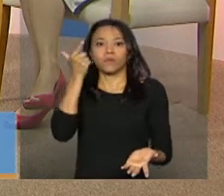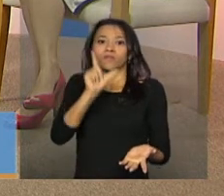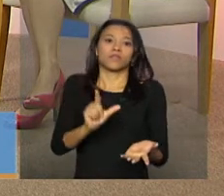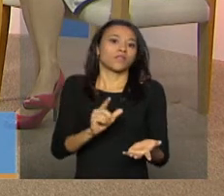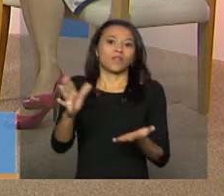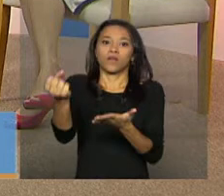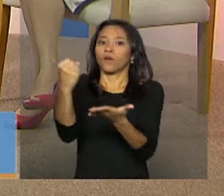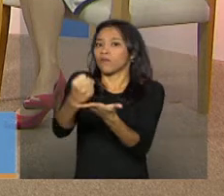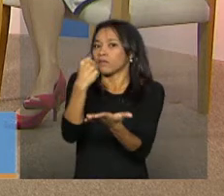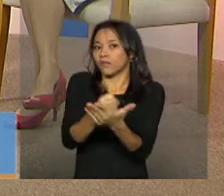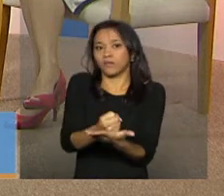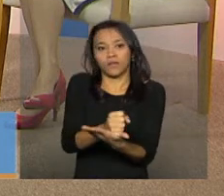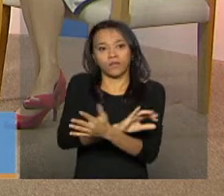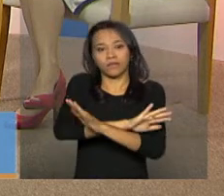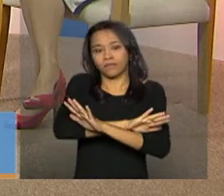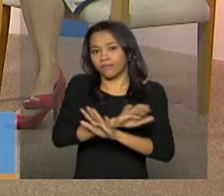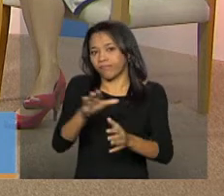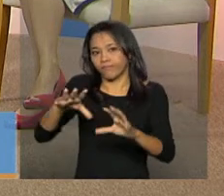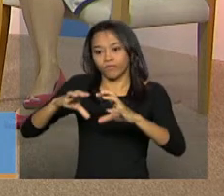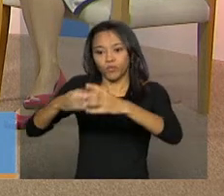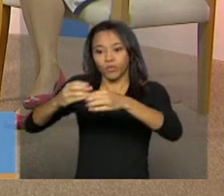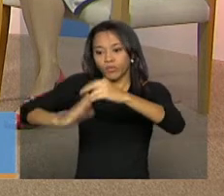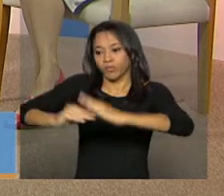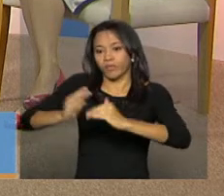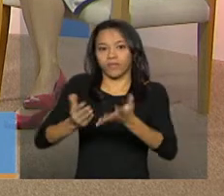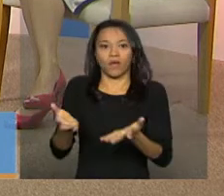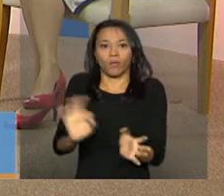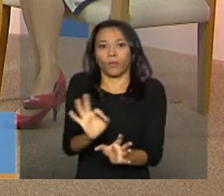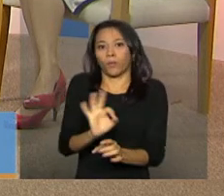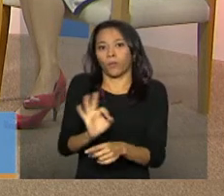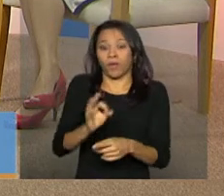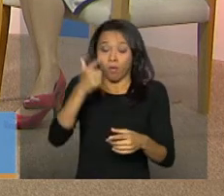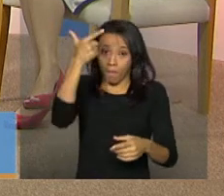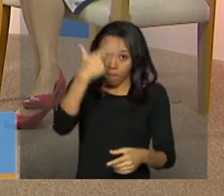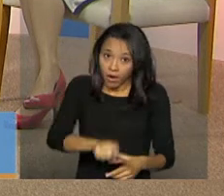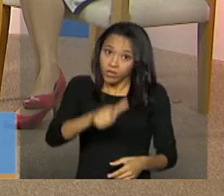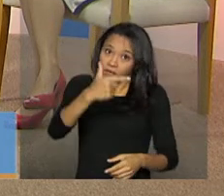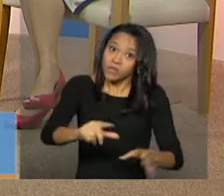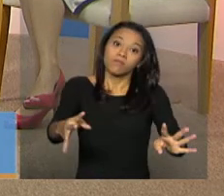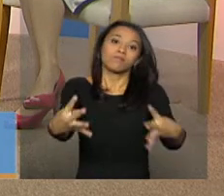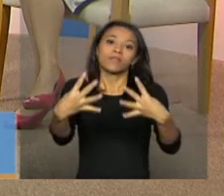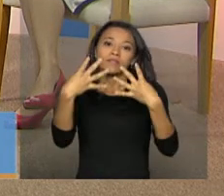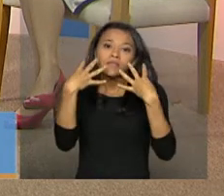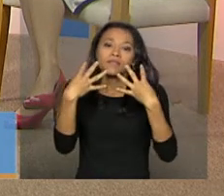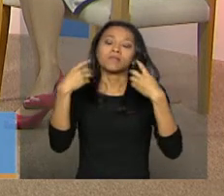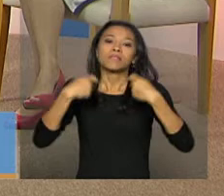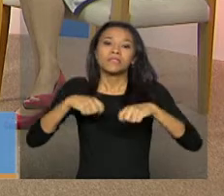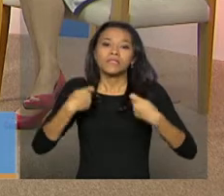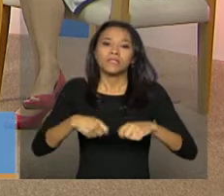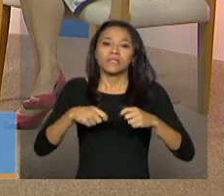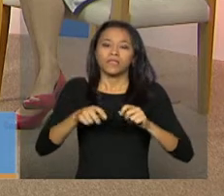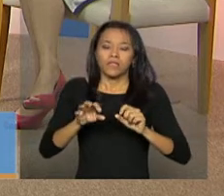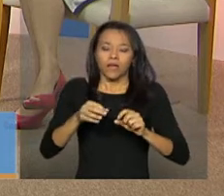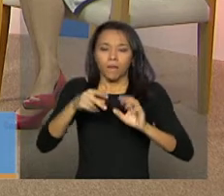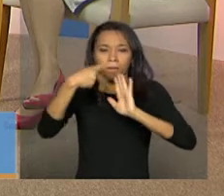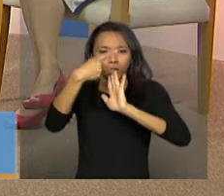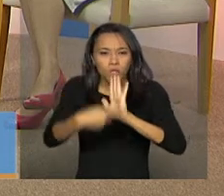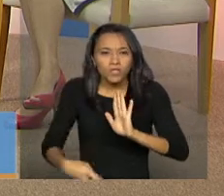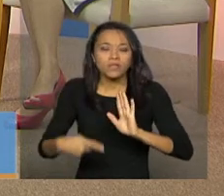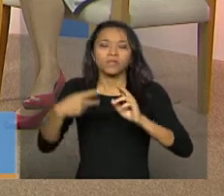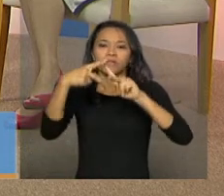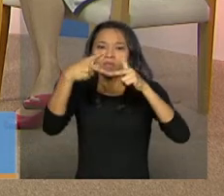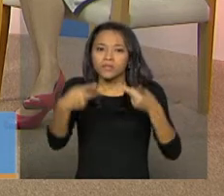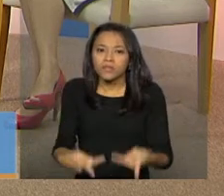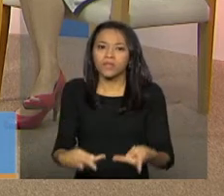contratação desta equipe de referência. E aí eu chamo a atenção novamente para a concepção de serviço, de programa, de projeto, que está